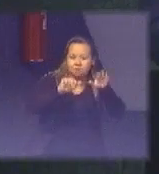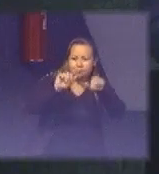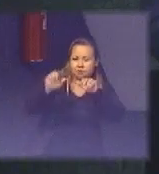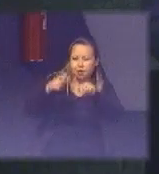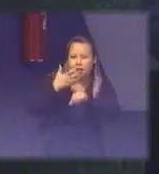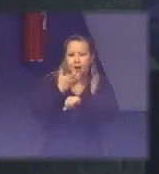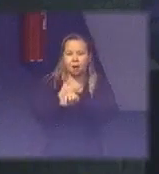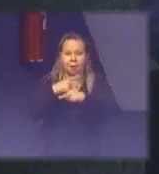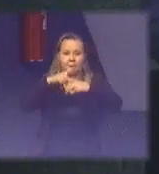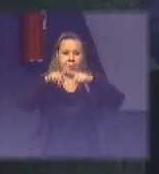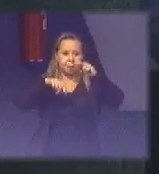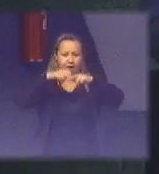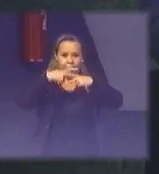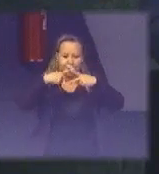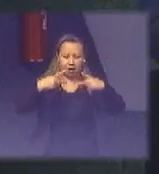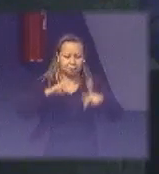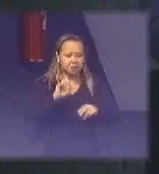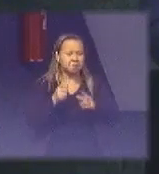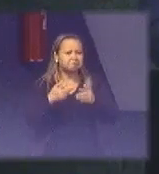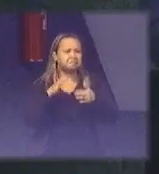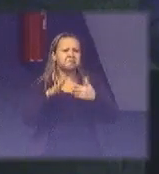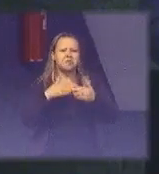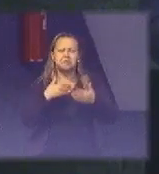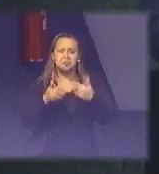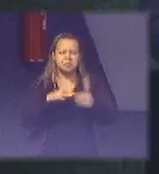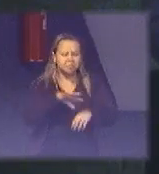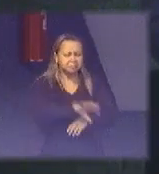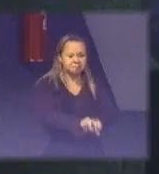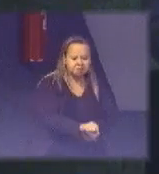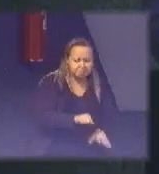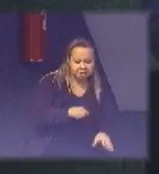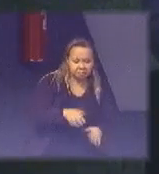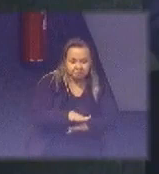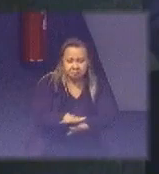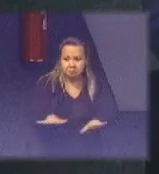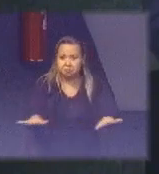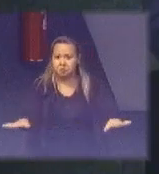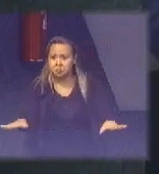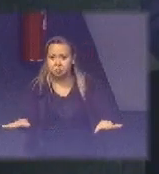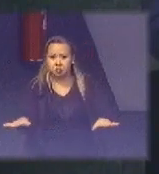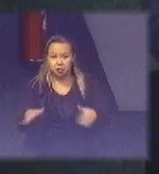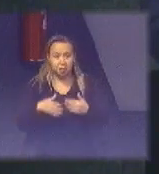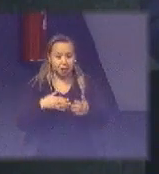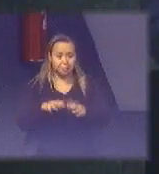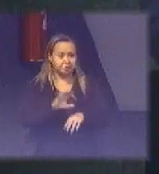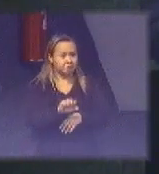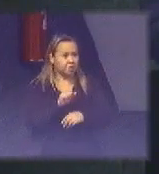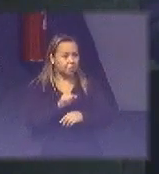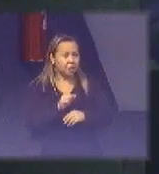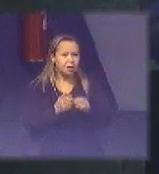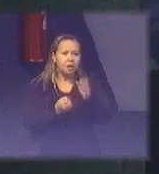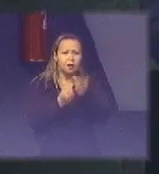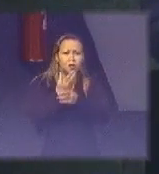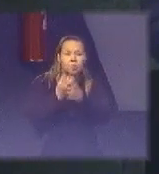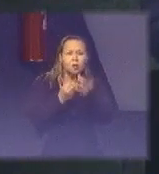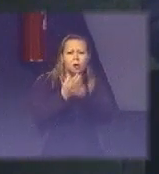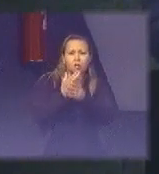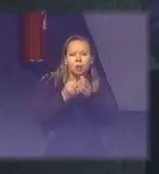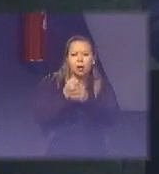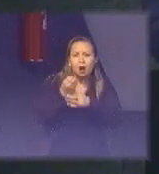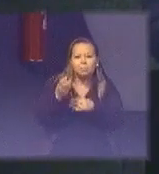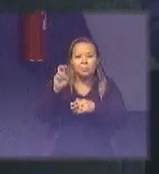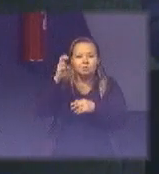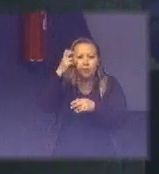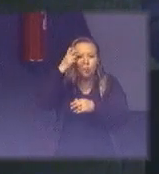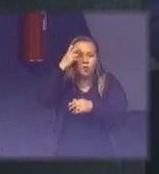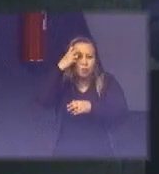vezes você pega no chão, opa, olha, tem um lacre aqui. Você pega... Então, isso começa a criar uma cultura de reciclagem